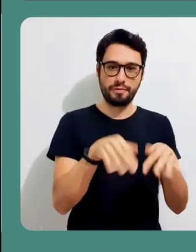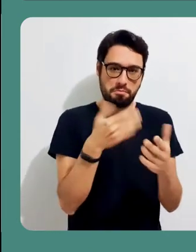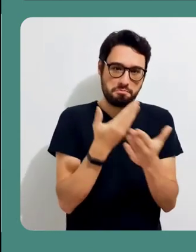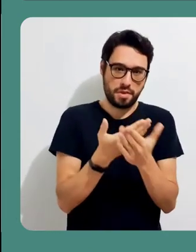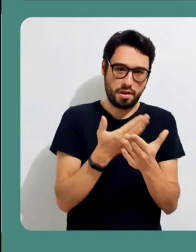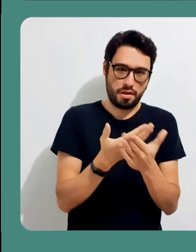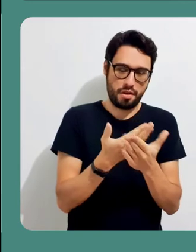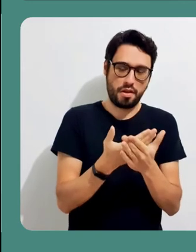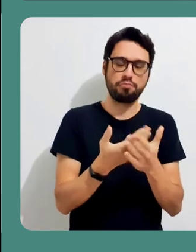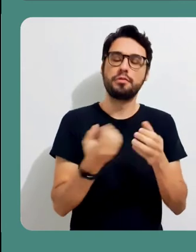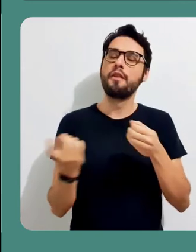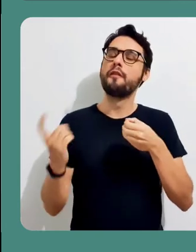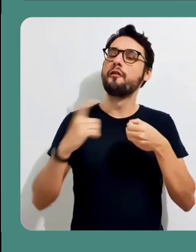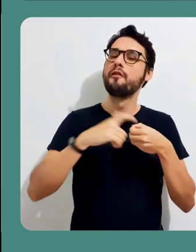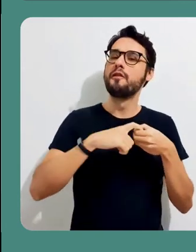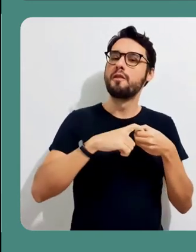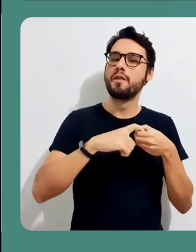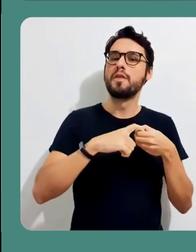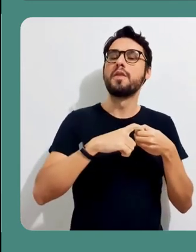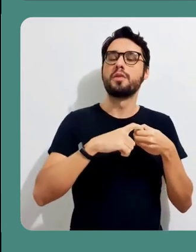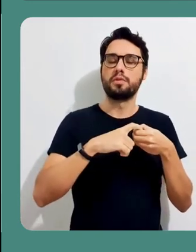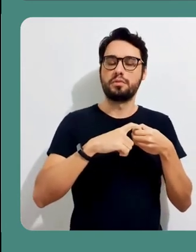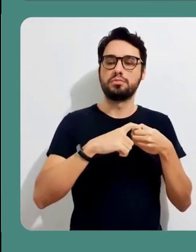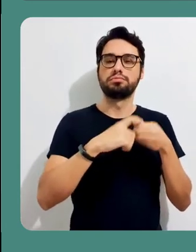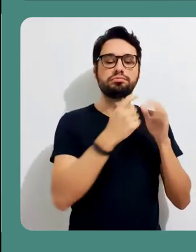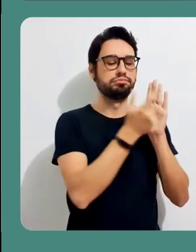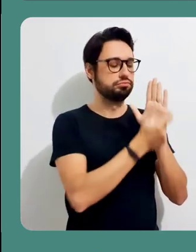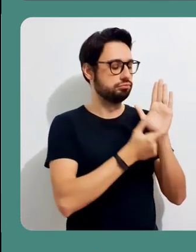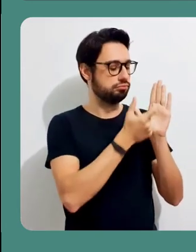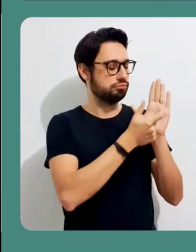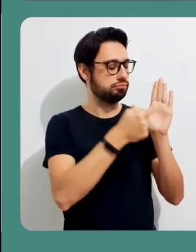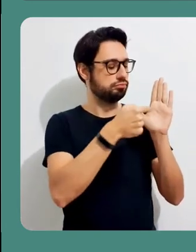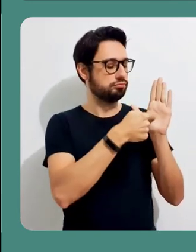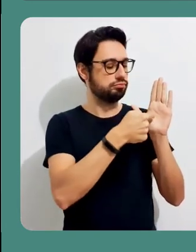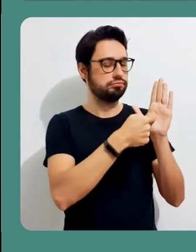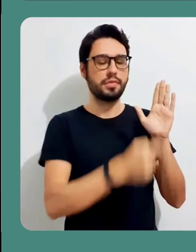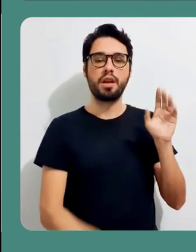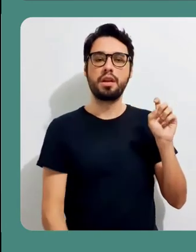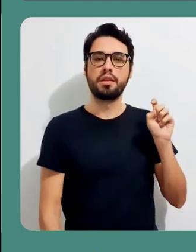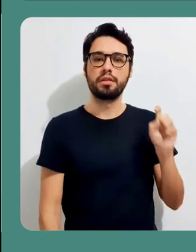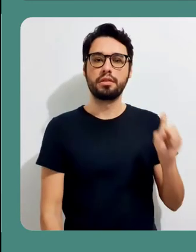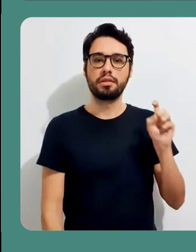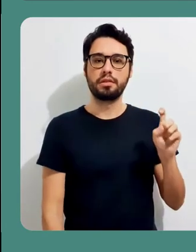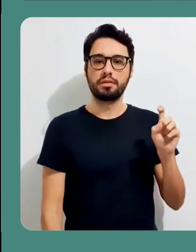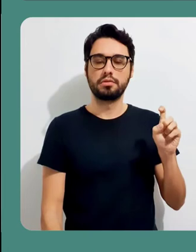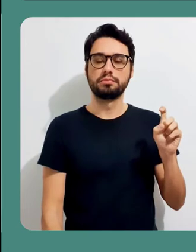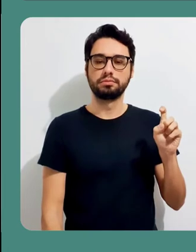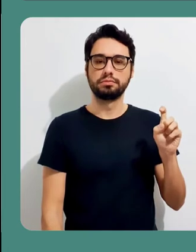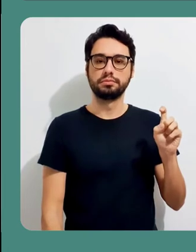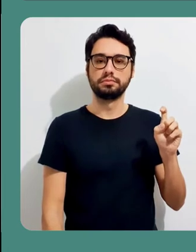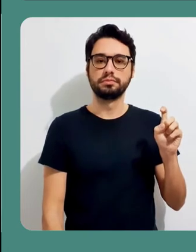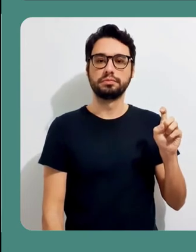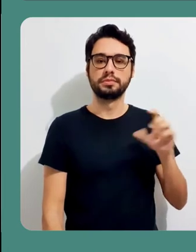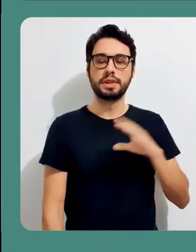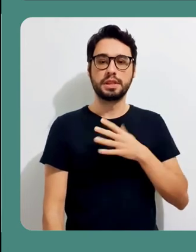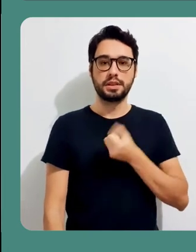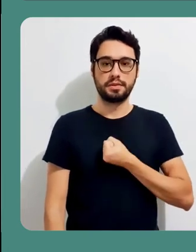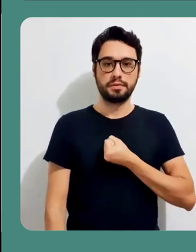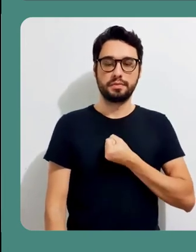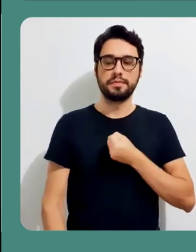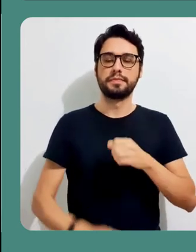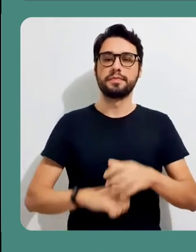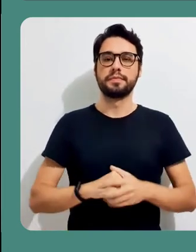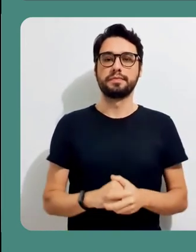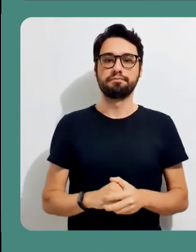faria em uma aula presencial, por exemplo. Finalizada a minha aula, então, eu retorno para a minha aplicação do